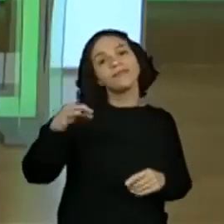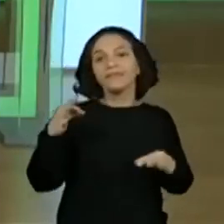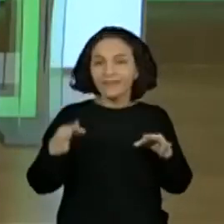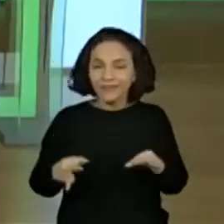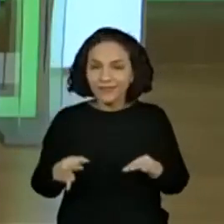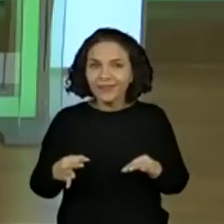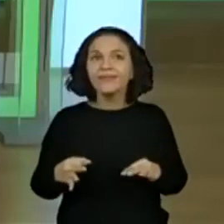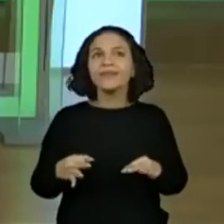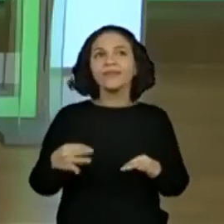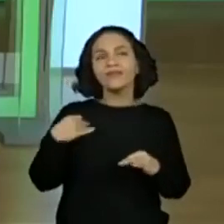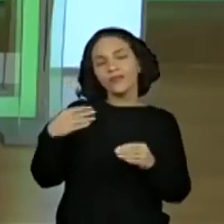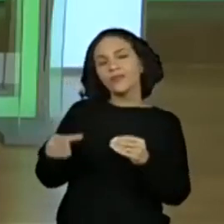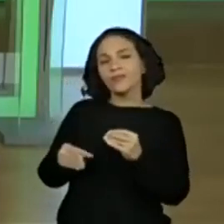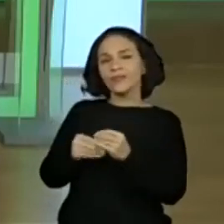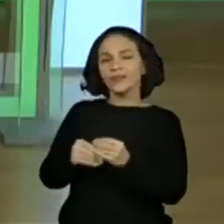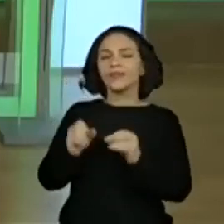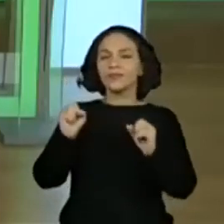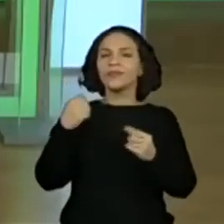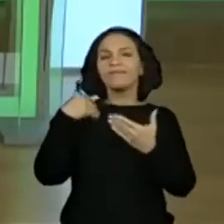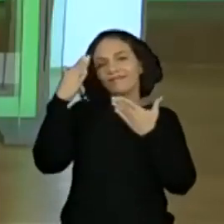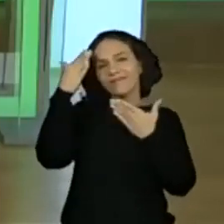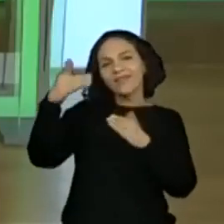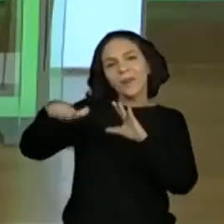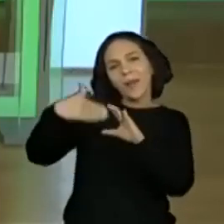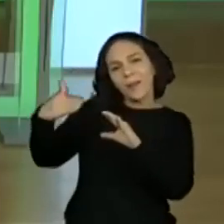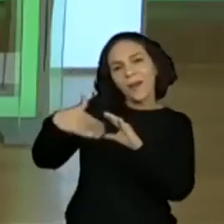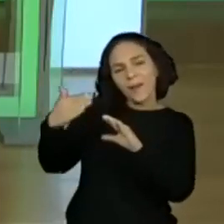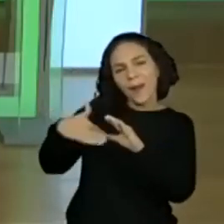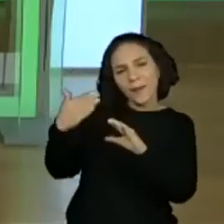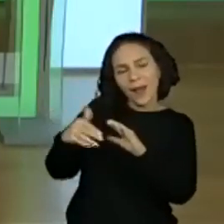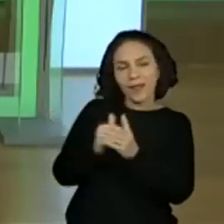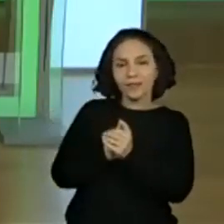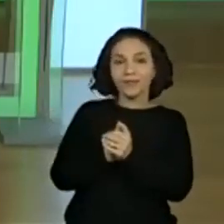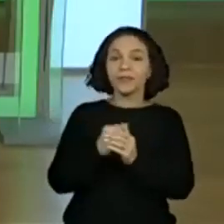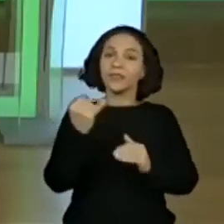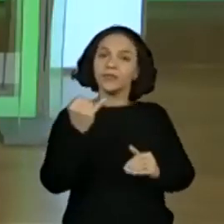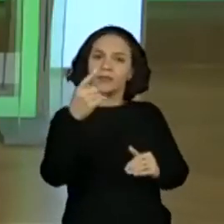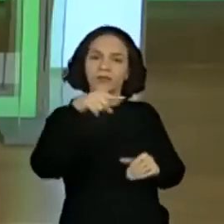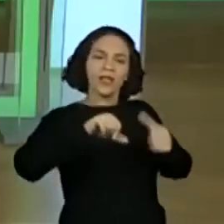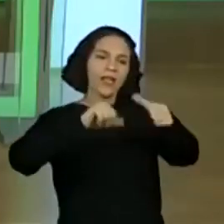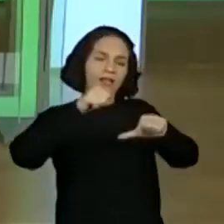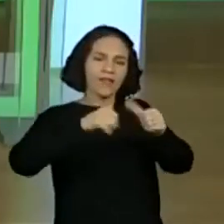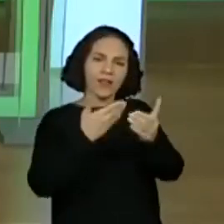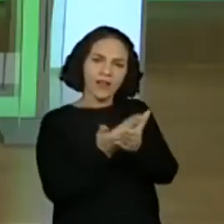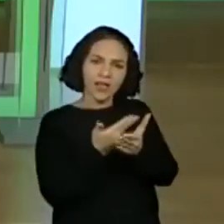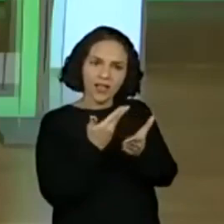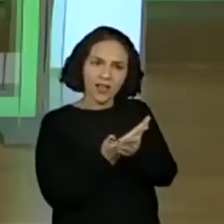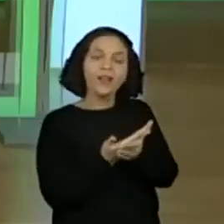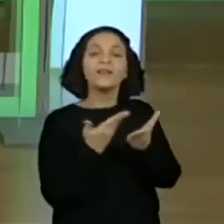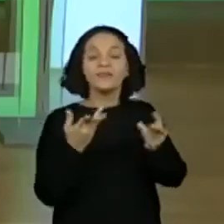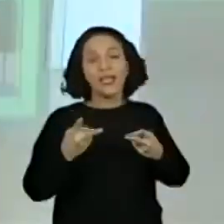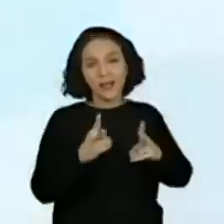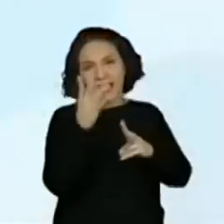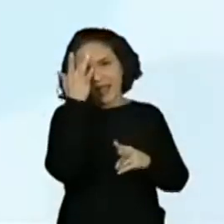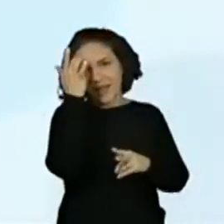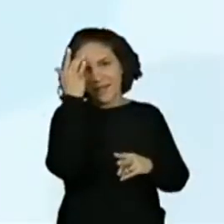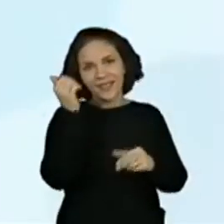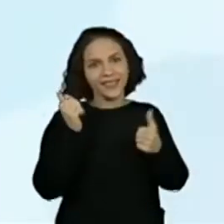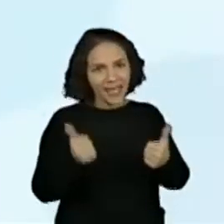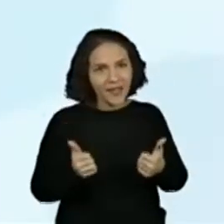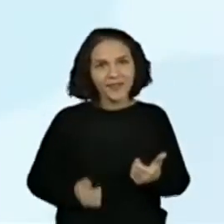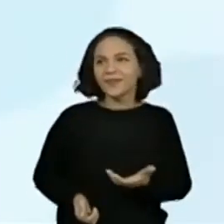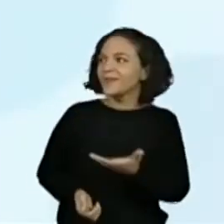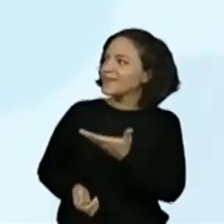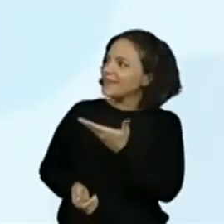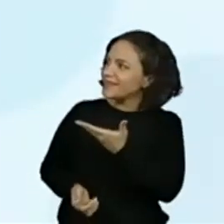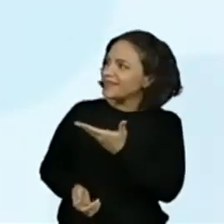professora? Sim, eu vou trazer. E a gente agradece muito a participação de todo mundo. É importante que vocês avaliem a nossa aula e a gente continua essa aula amanhã, turminha? Tá